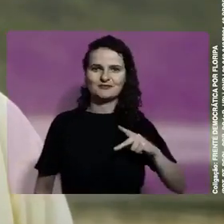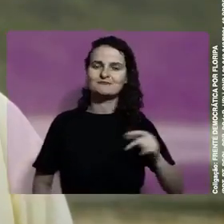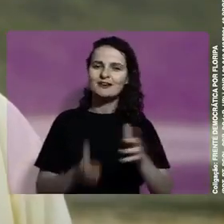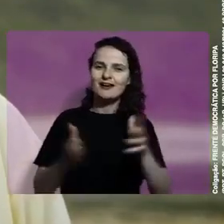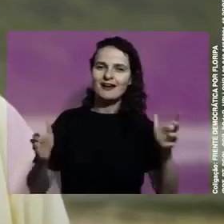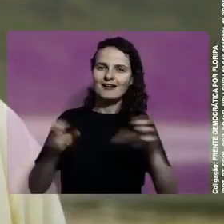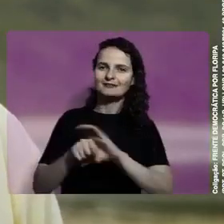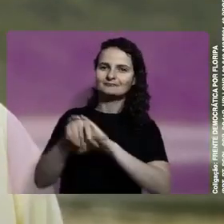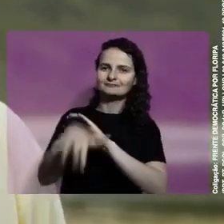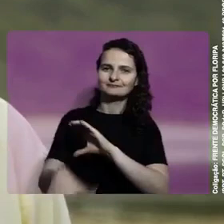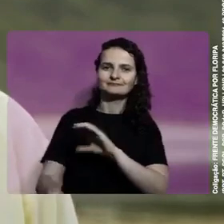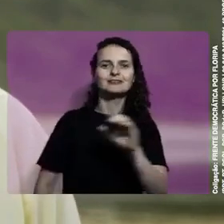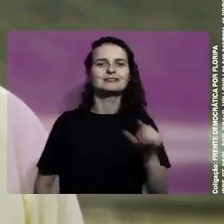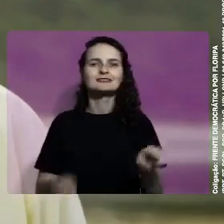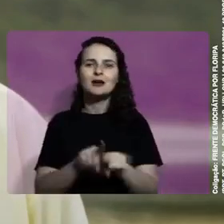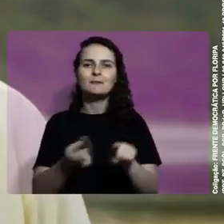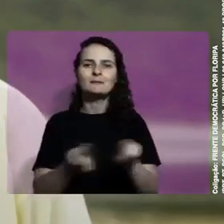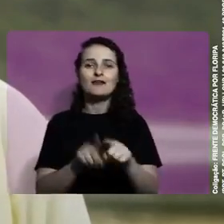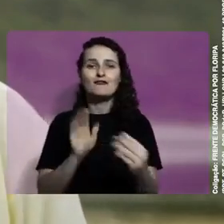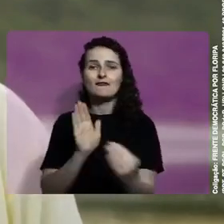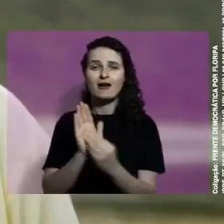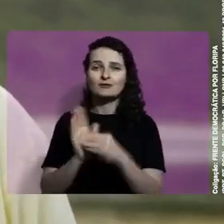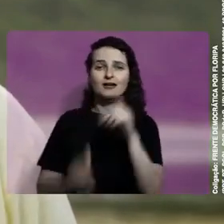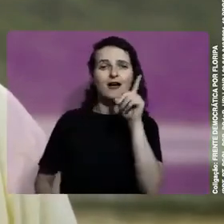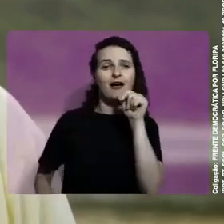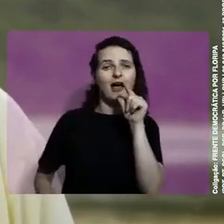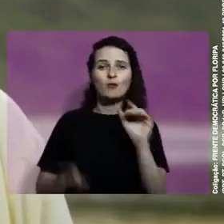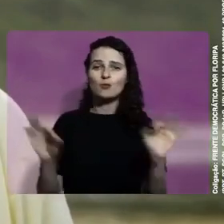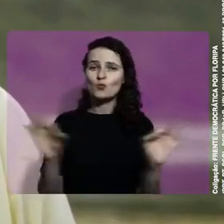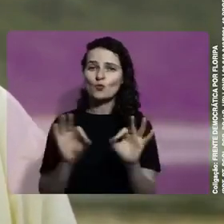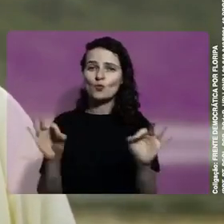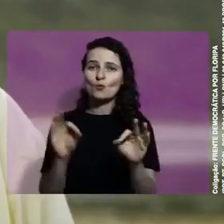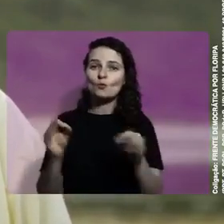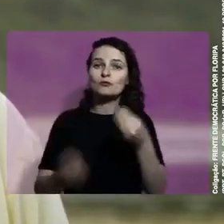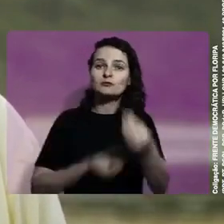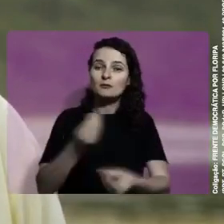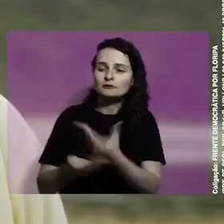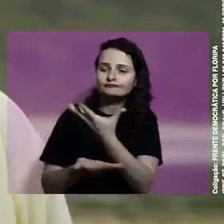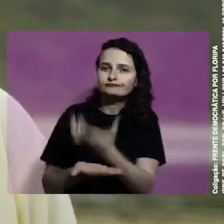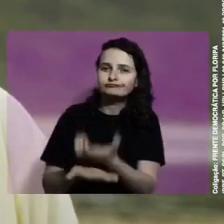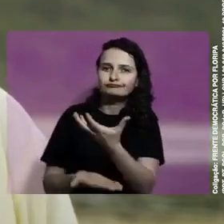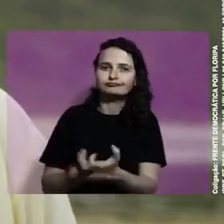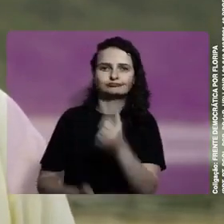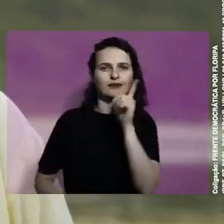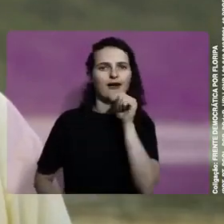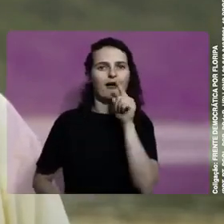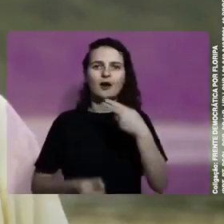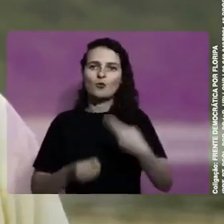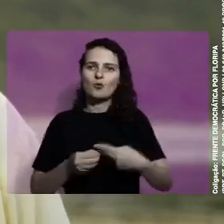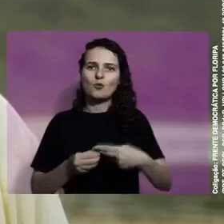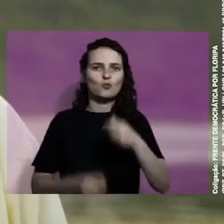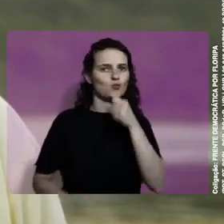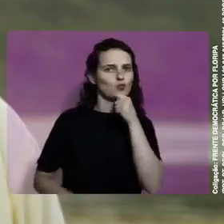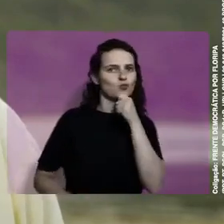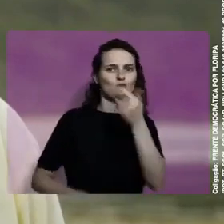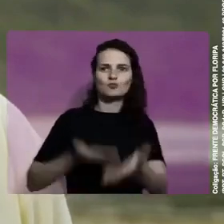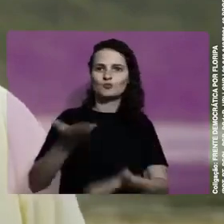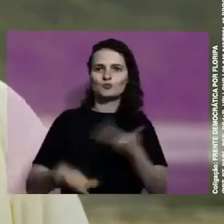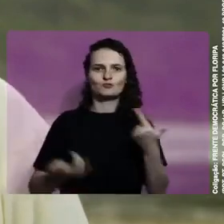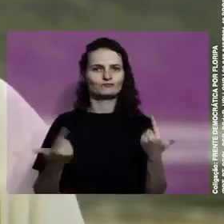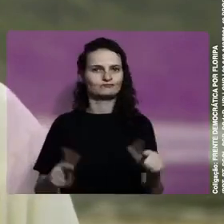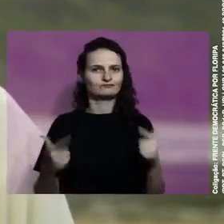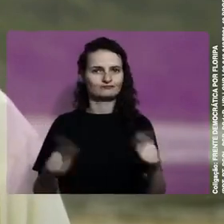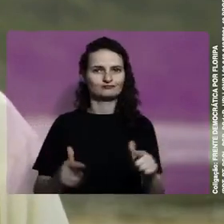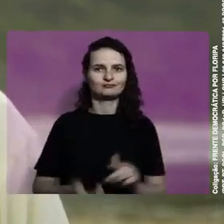ampliação dos serviços de esgoto e de abastecimento de água. E a gestão da drenagem urbana nas regiões da cidade, que ainda não